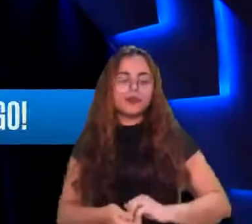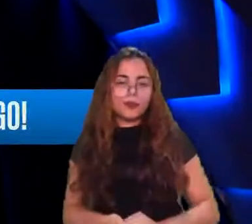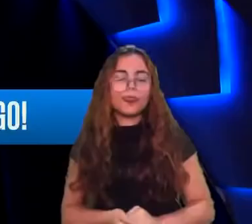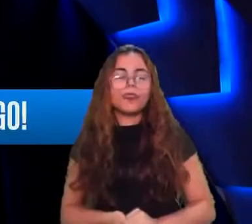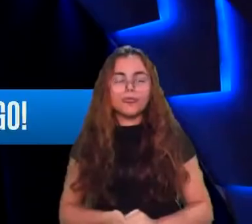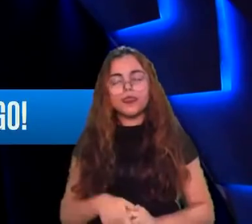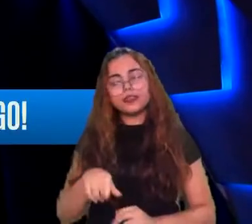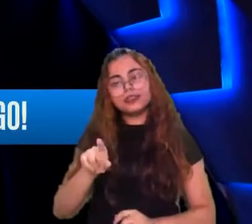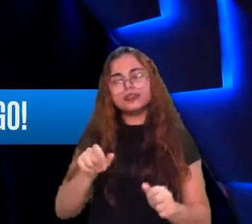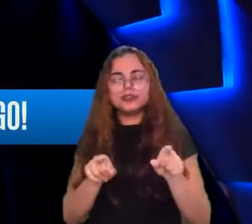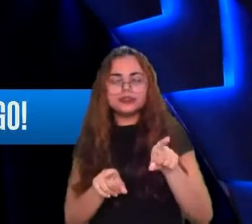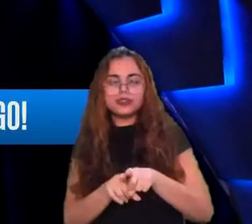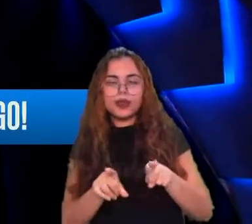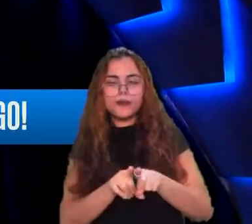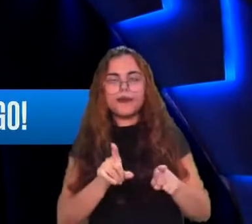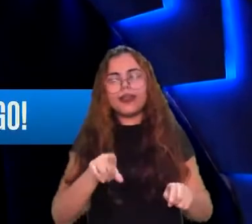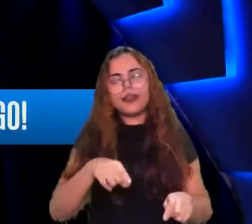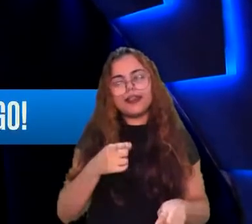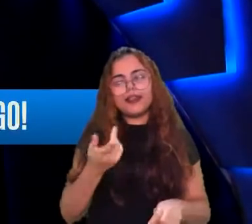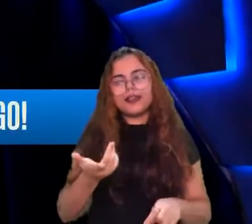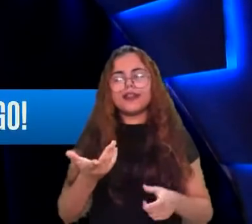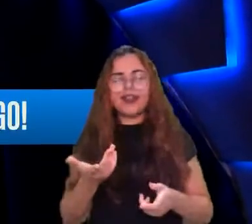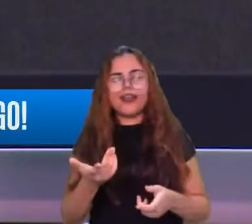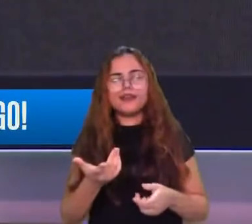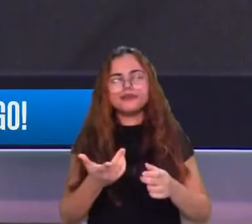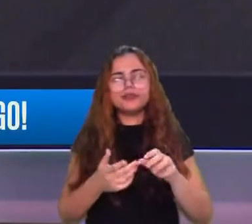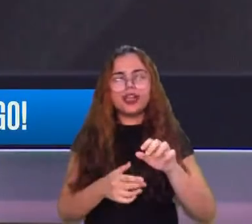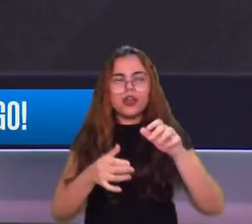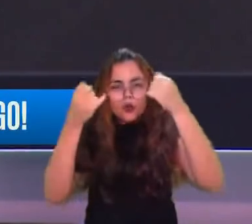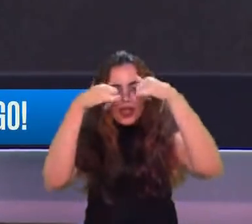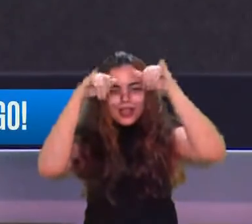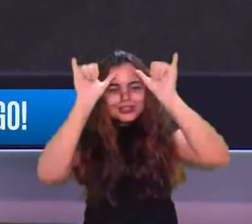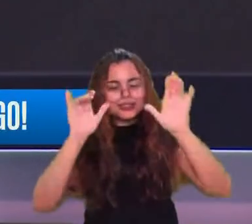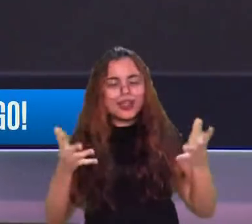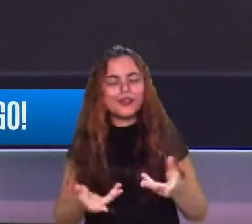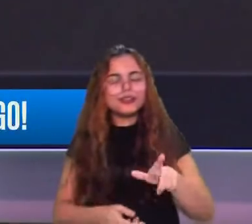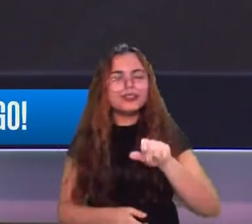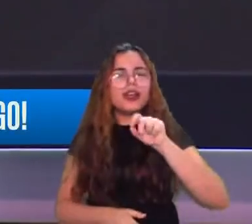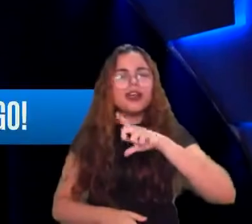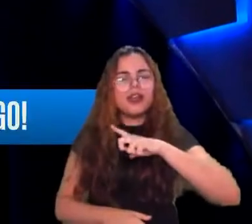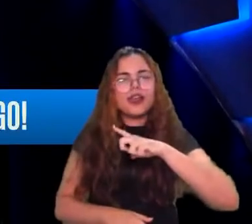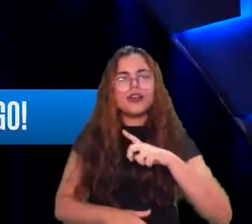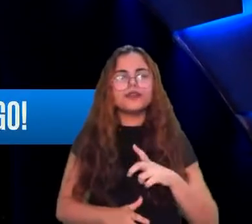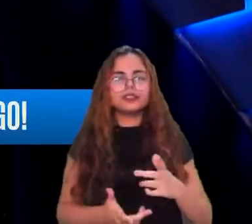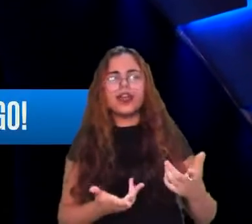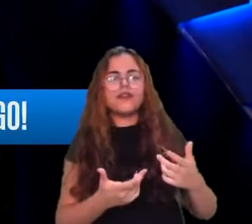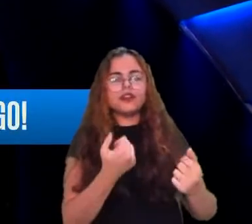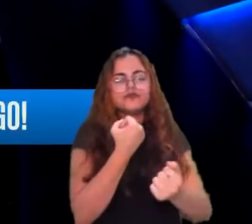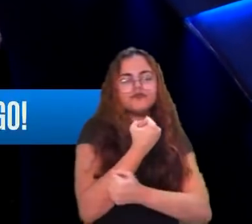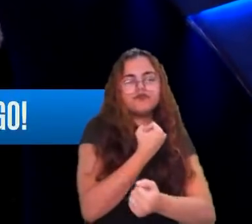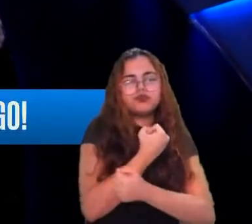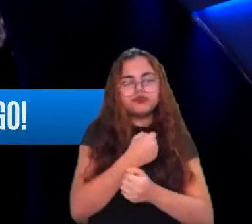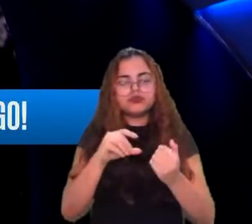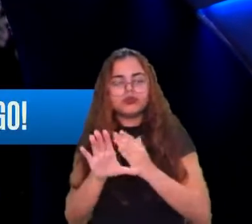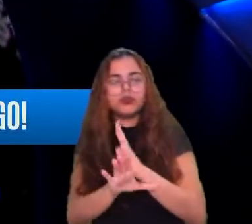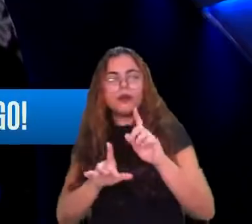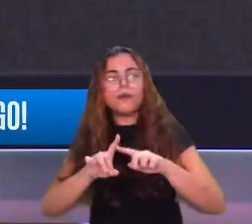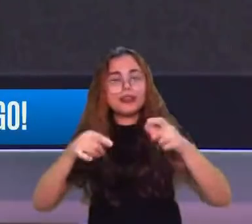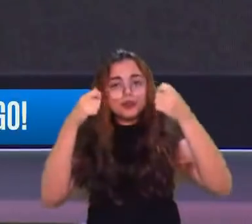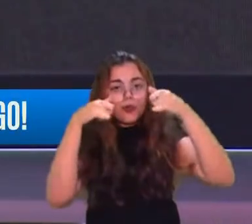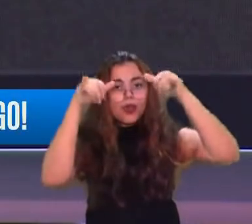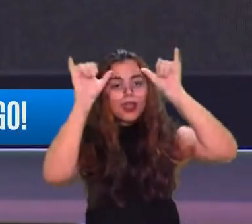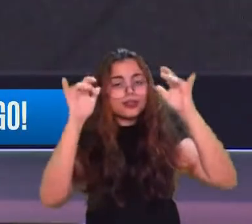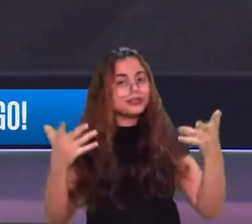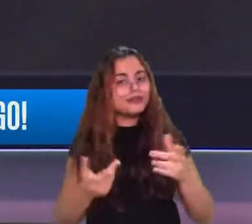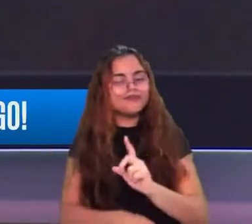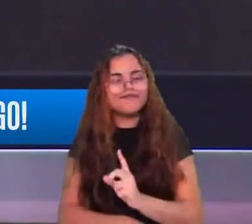pegou o Alistar? É, Alistar aí pra rapaziada que tava aparecendo muitos suportes tanques e tal, mas o Alistar em específico não. Trouxe, mandou muito bem,